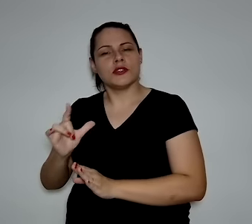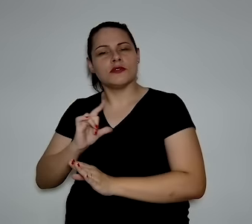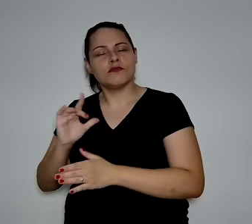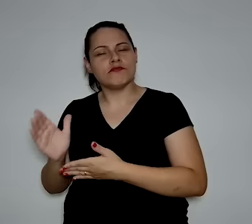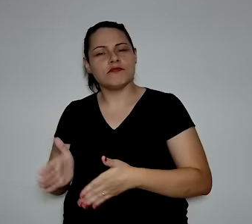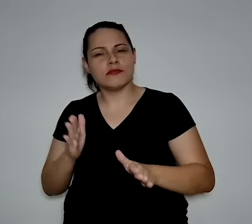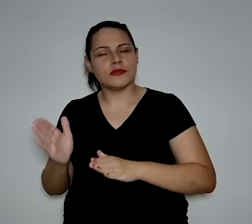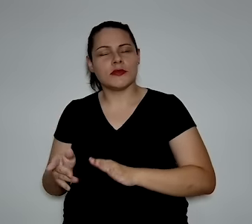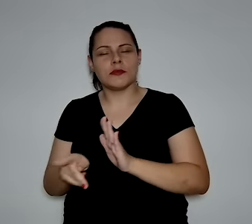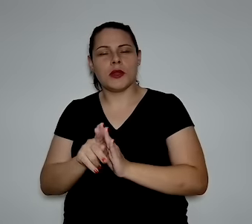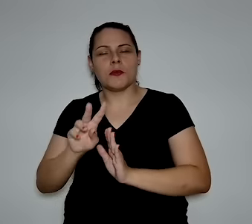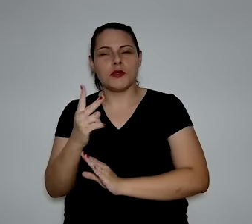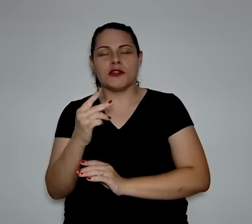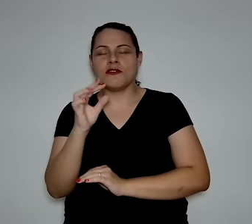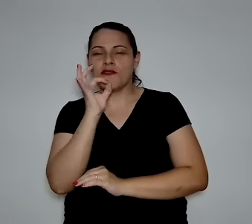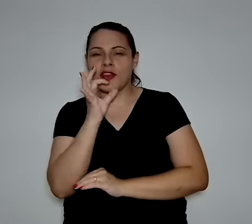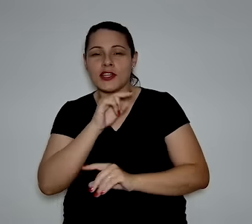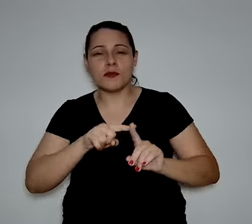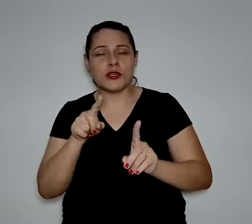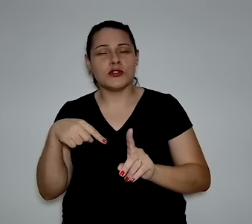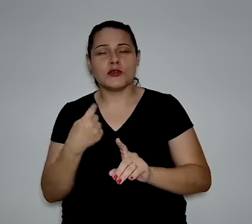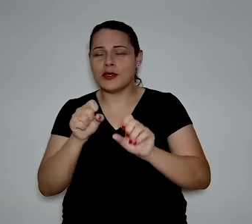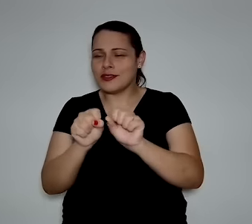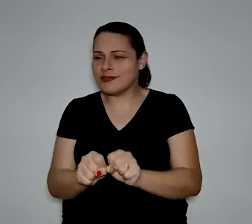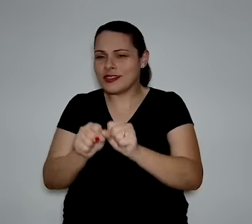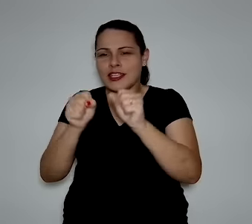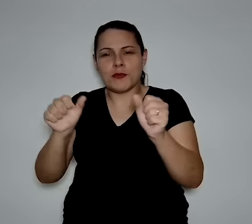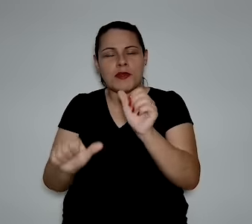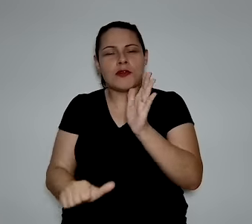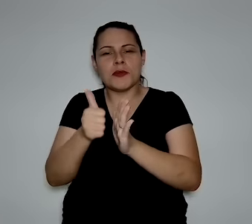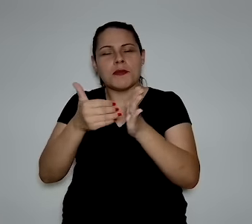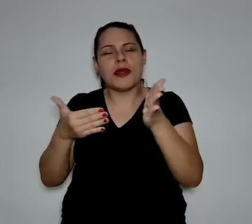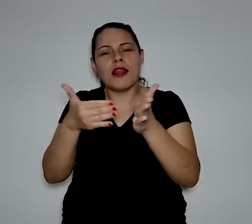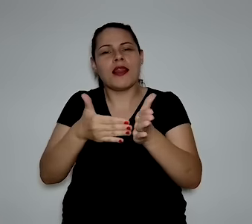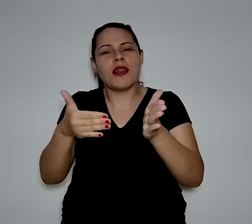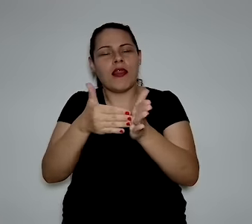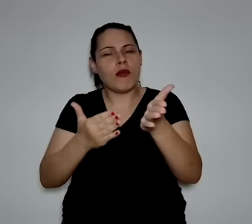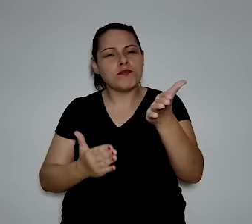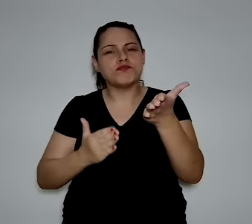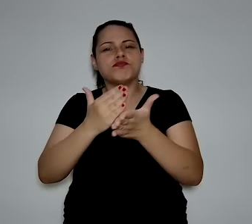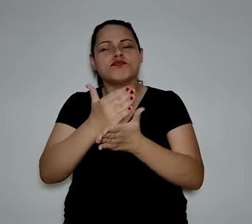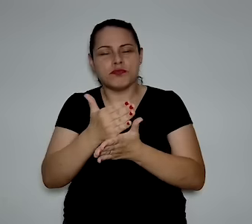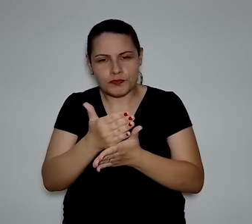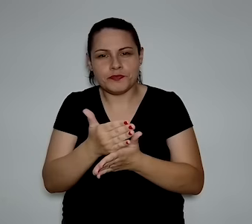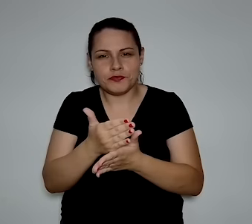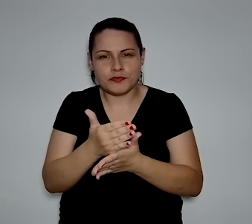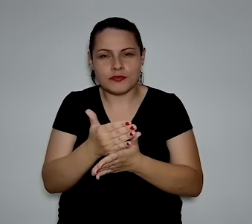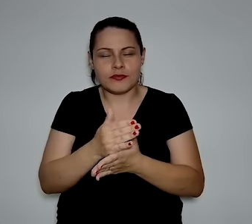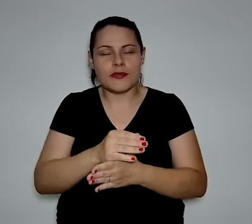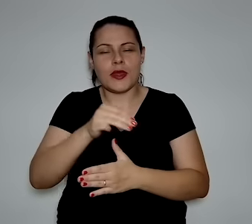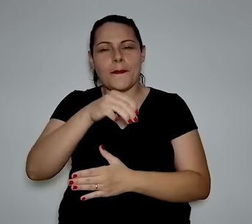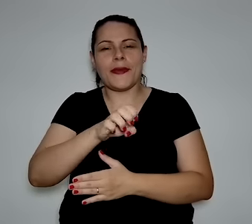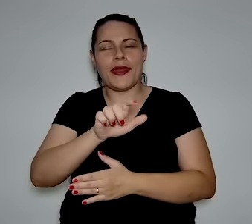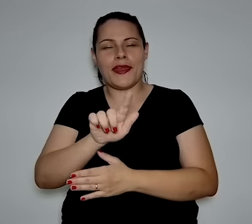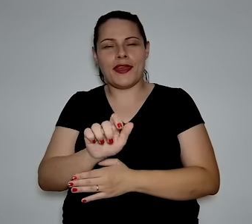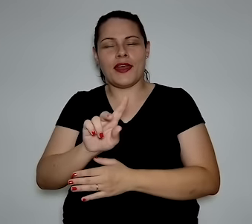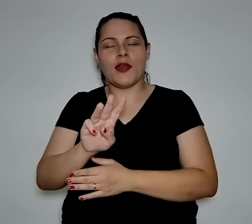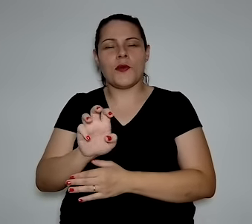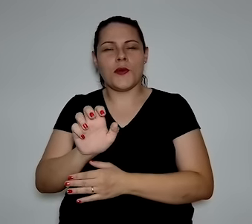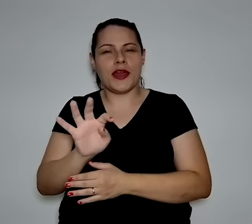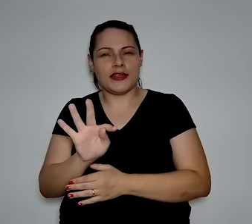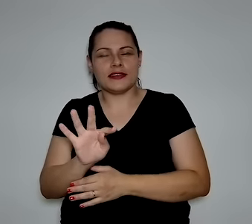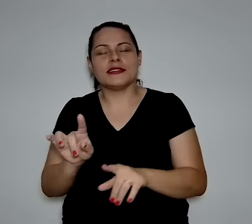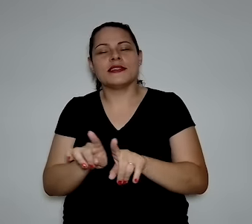de produção de hidrogênio verde, mas o nosso, ele rompia a primeira barreira de megawatt.